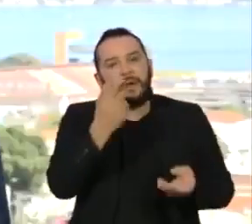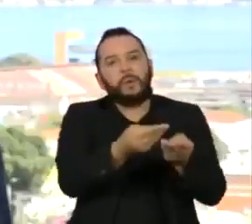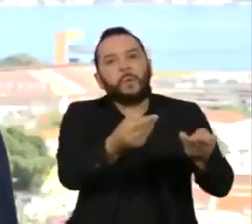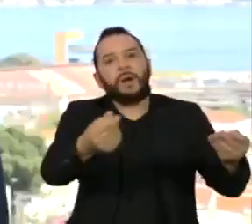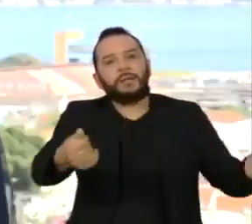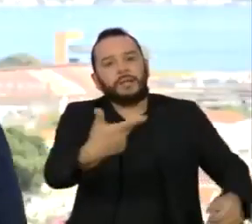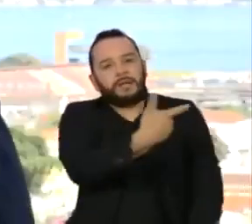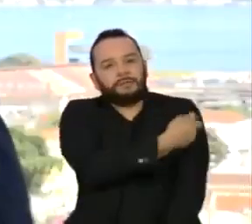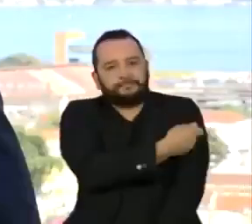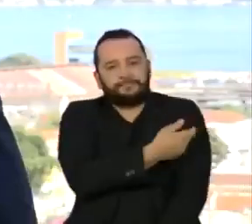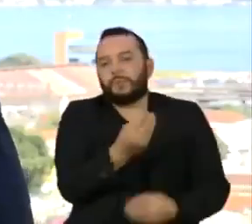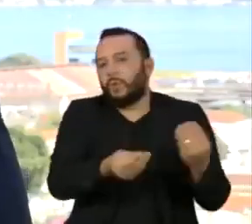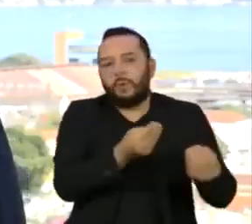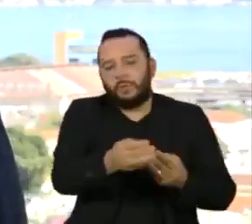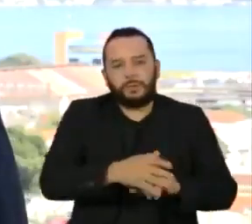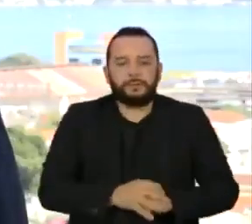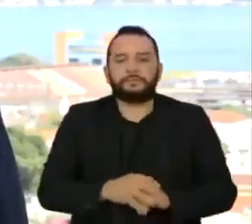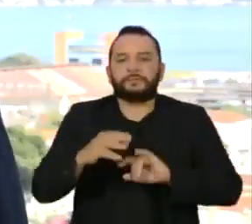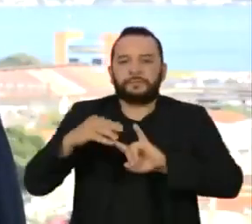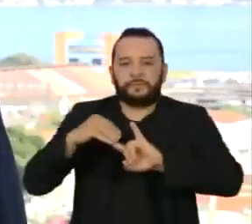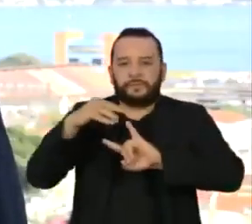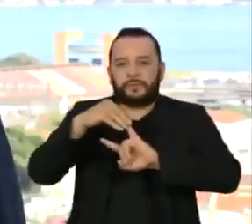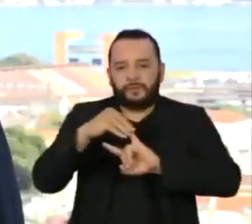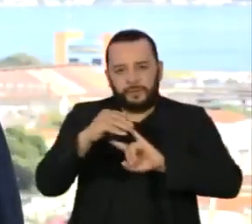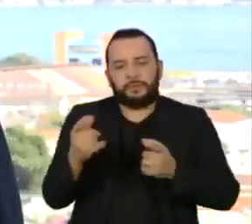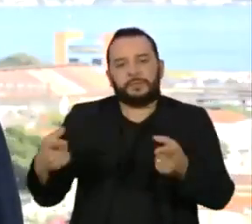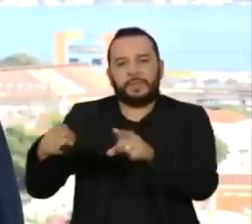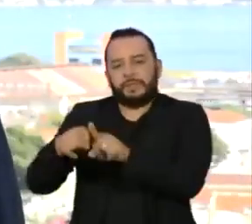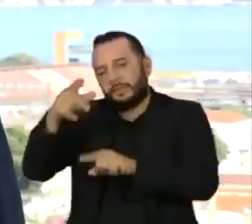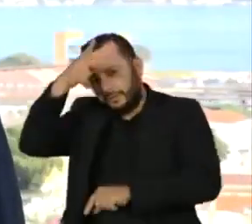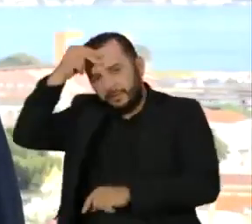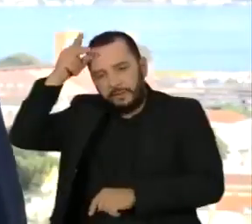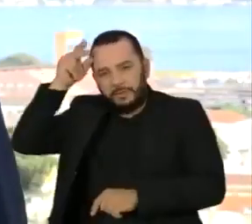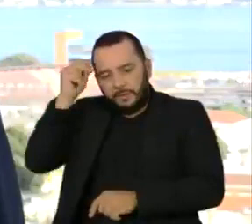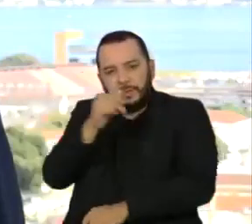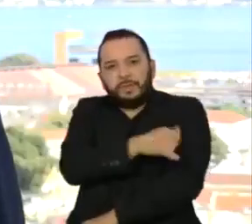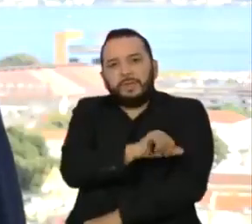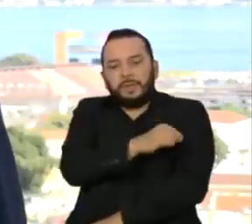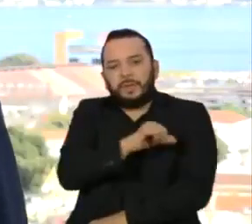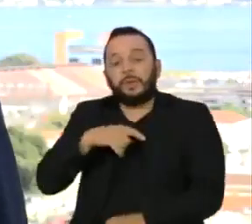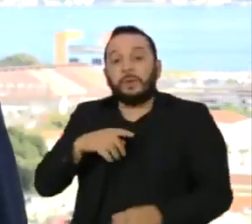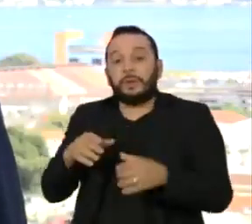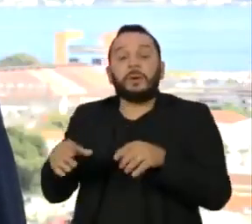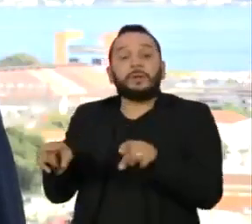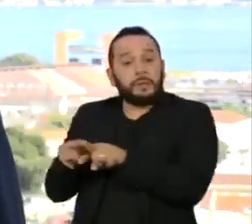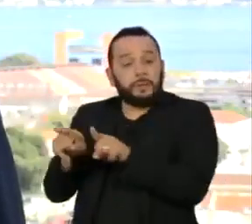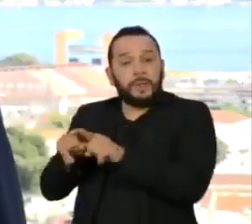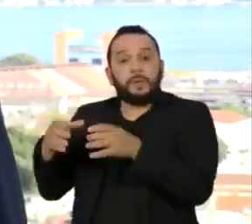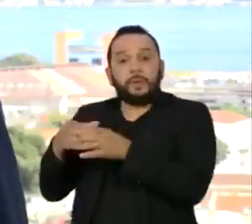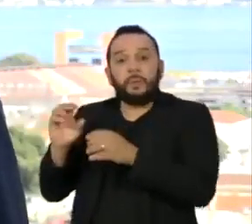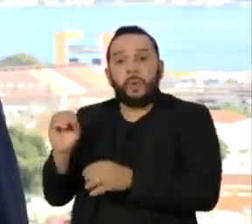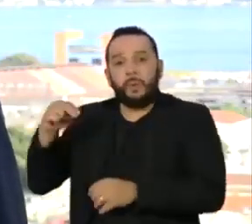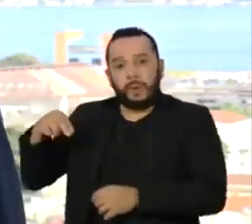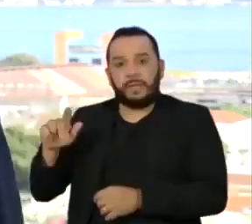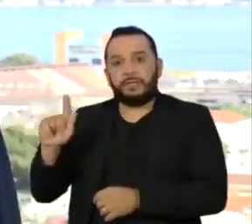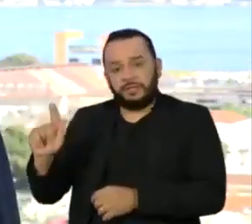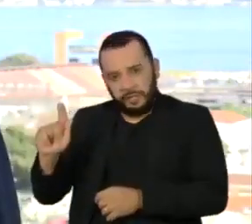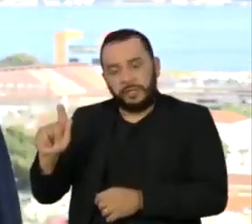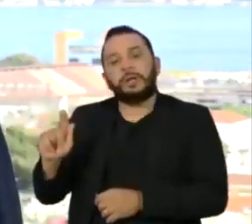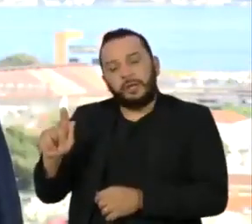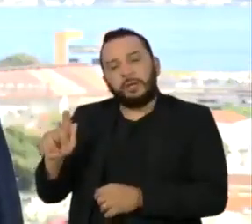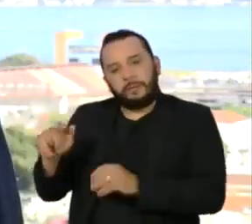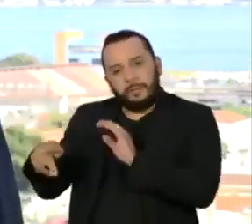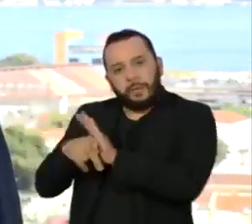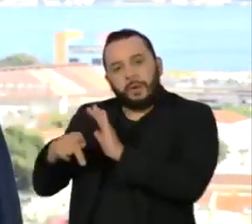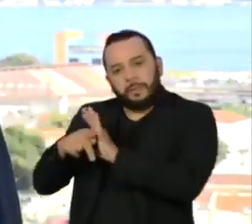A Fiocruz, em parceria com a Prefeitura do Rio e a ONG Redes da Maré, vão realizar um mutirão de vacinação contra a Covid